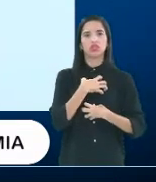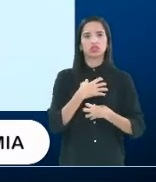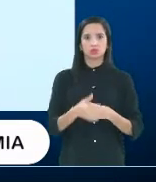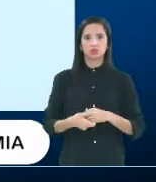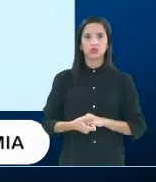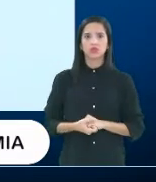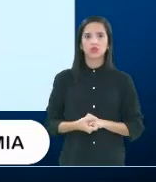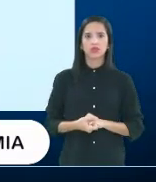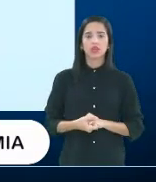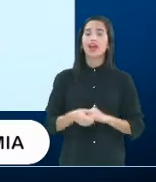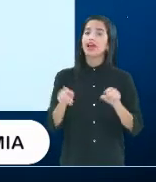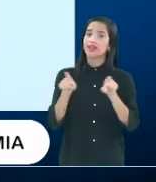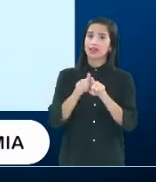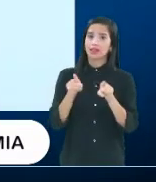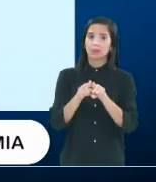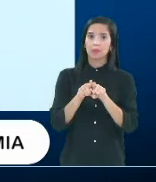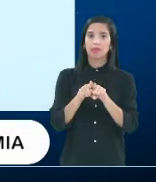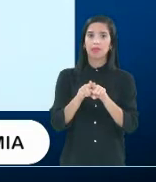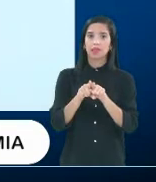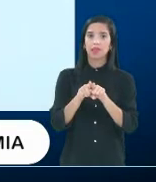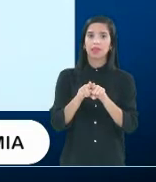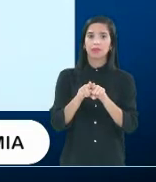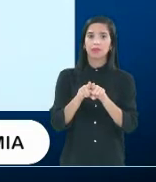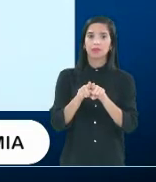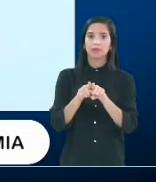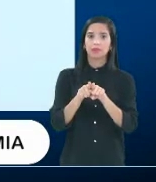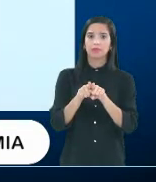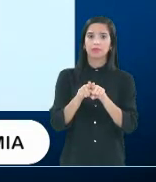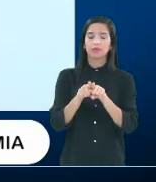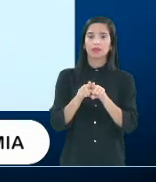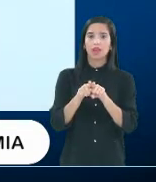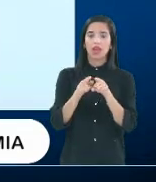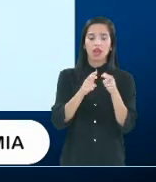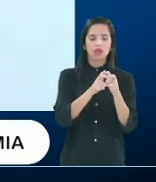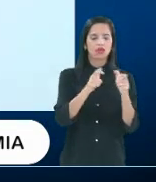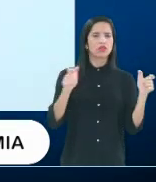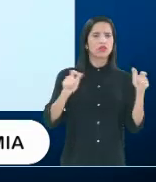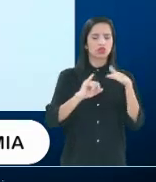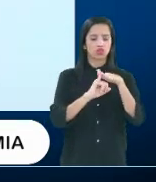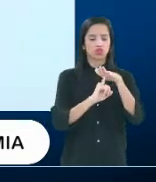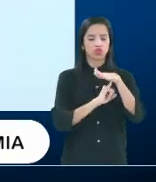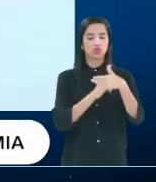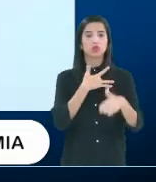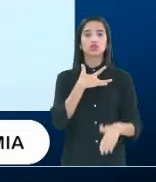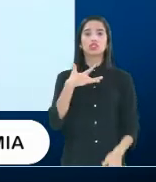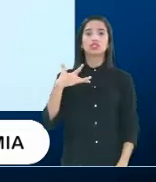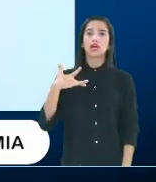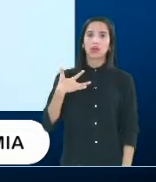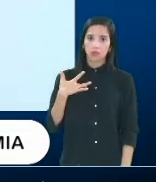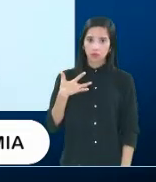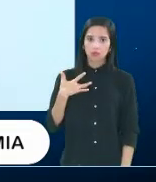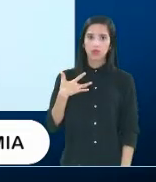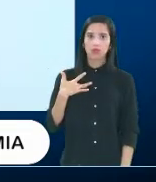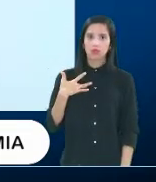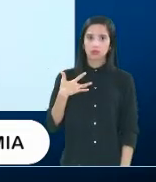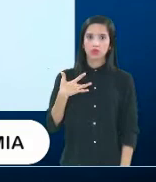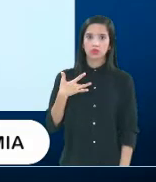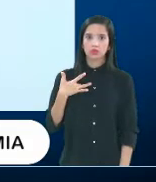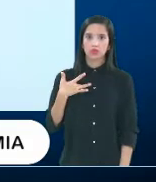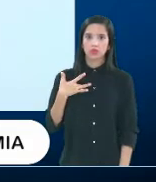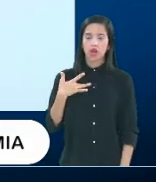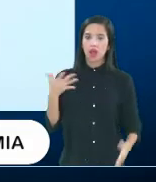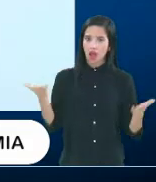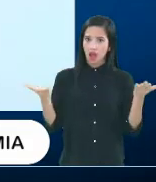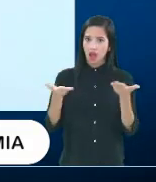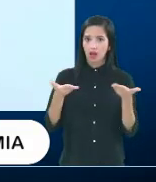Inclusive, há um registro das entidades de saúde que houve, nesse